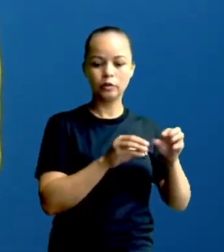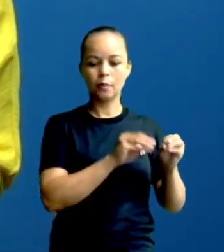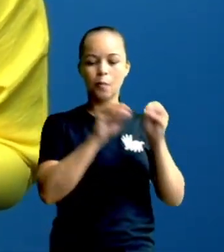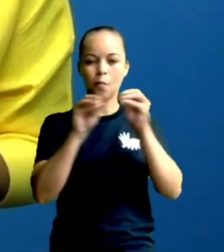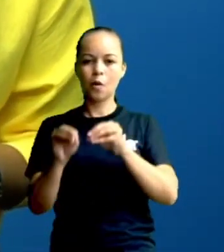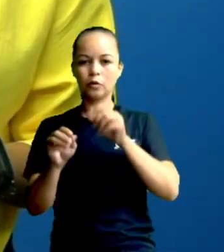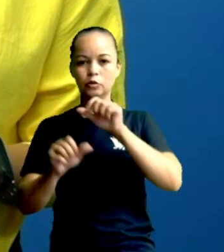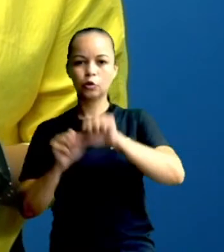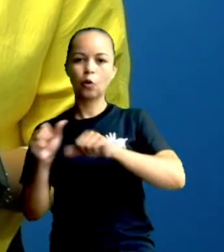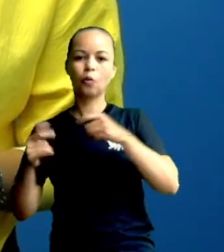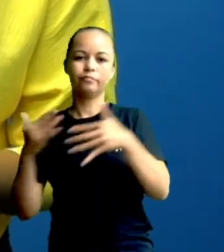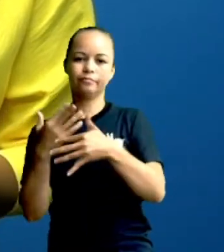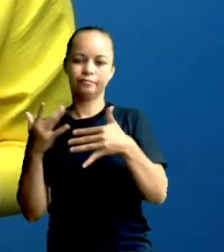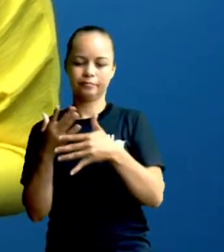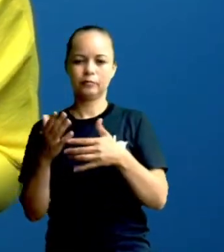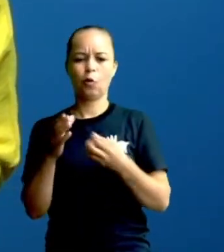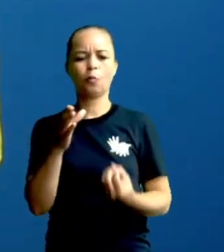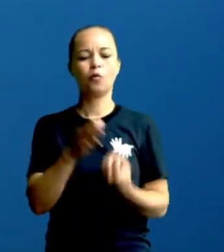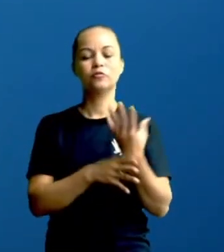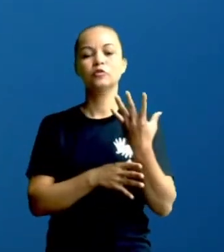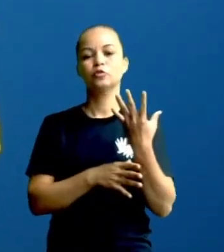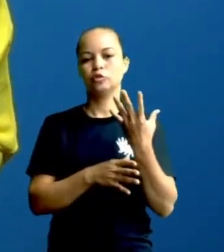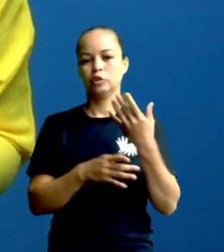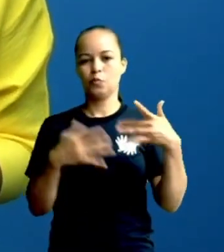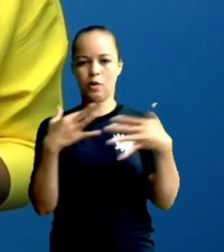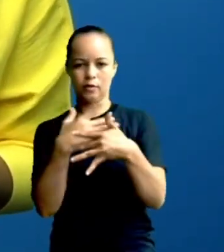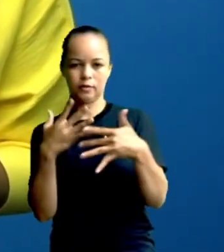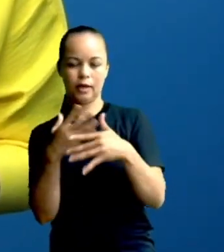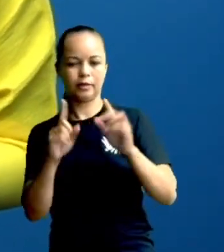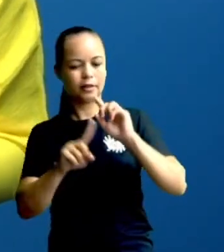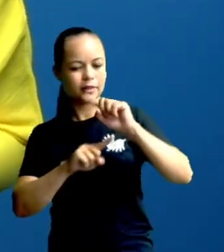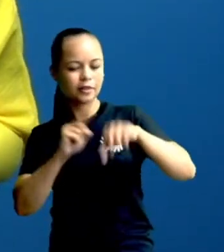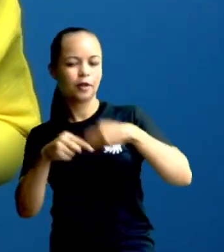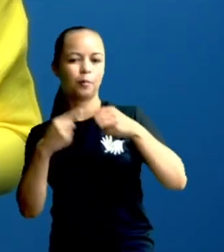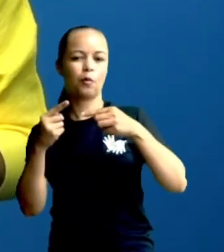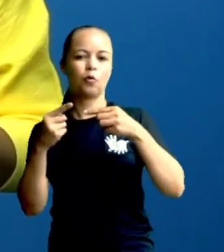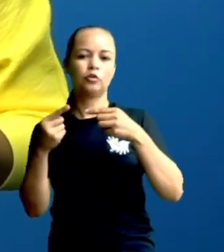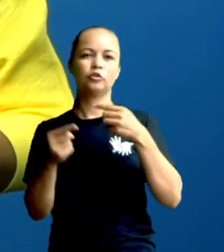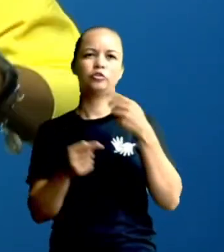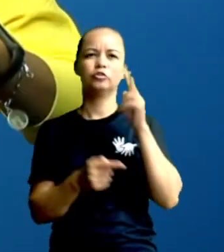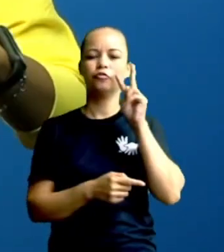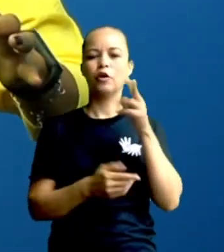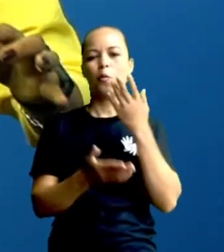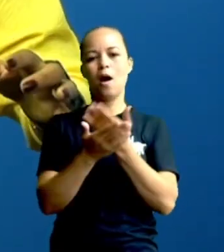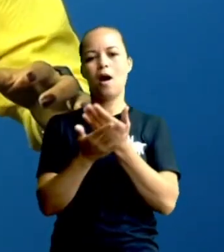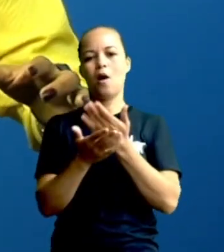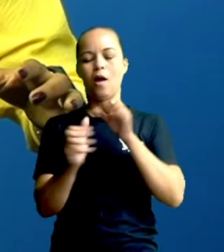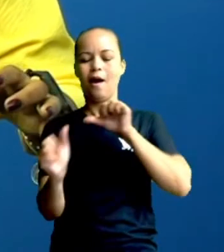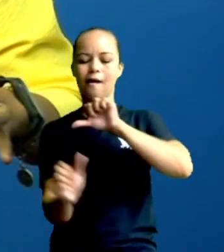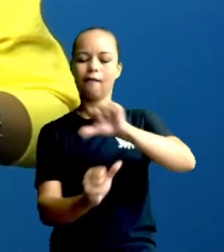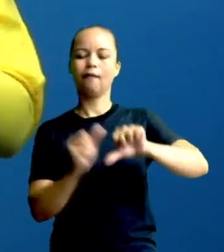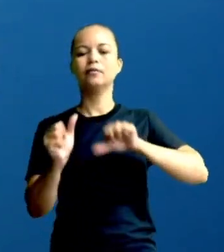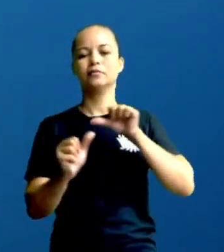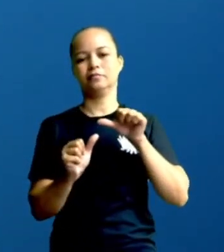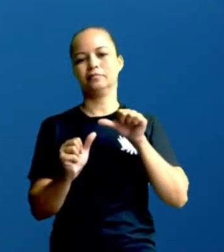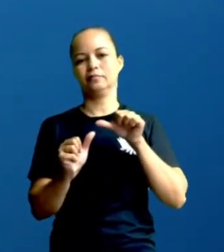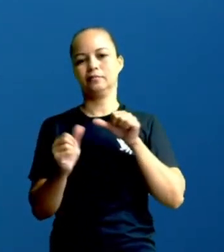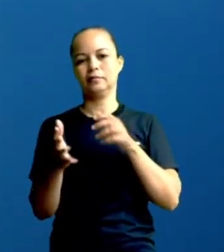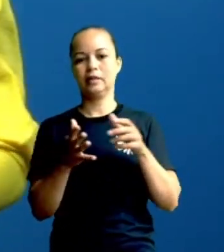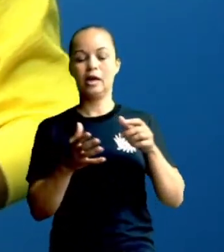lá no início, a gente falou um pouquinho como surgiu as cidades. Depois, a gente veio falando na aula dessa transformação.